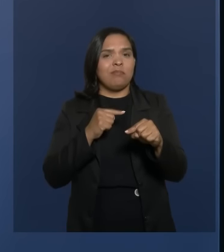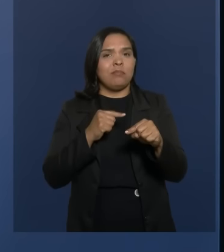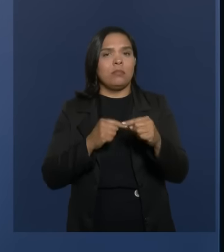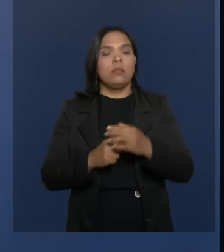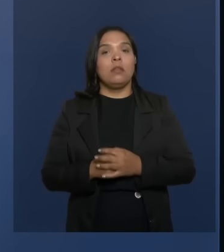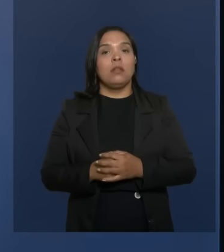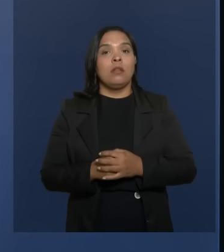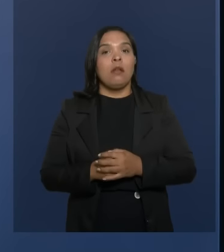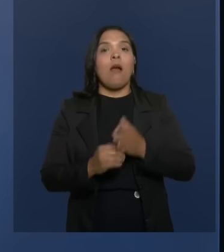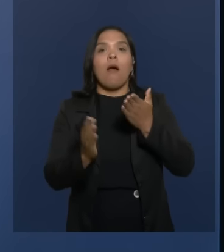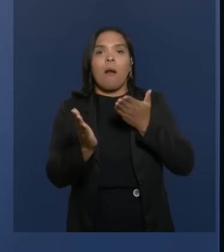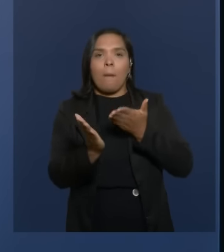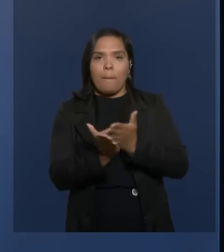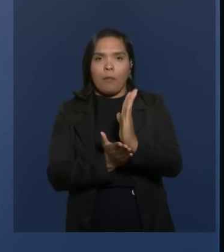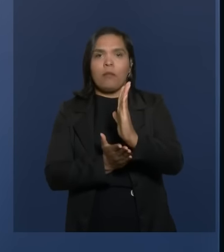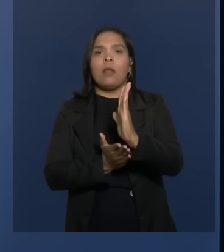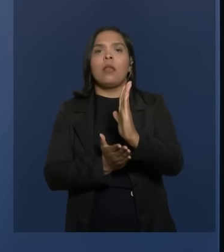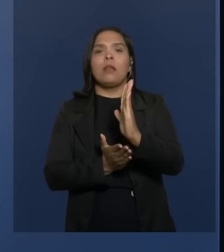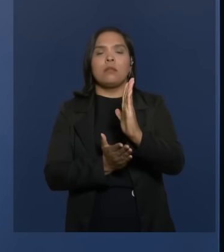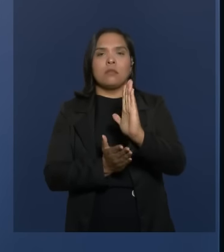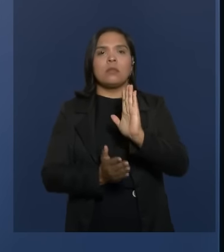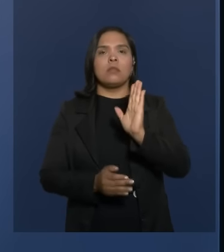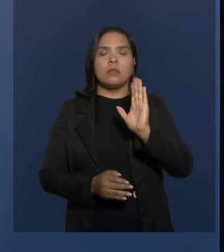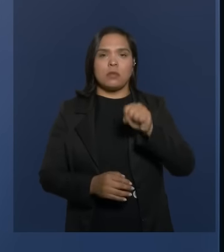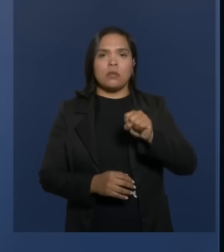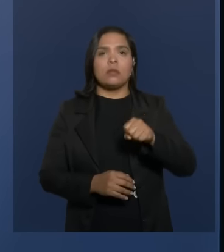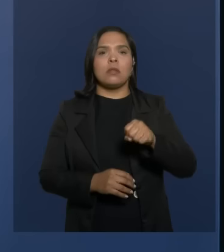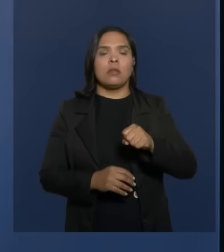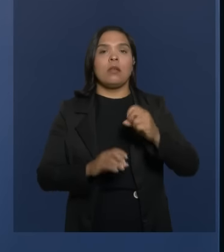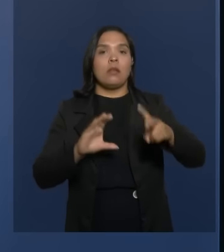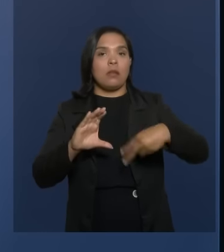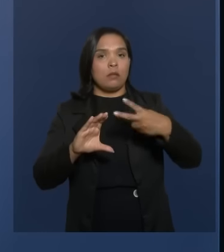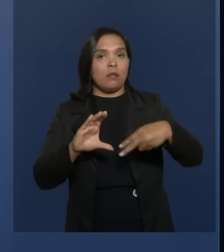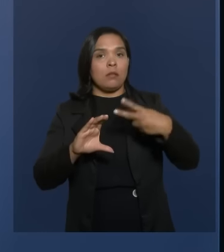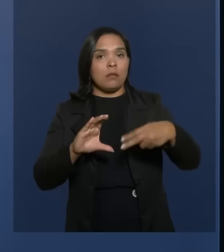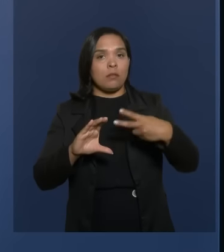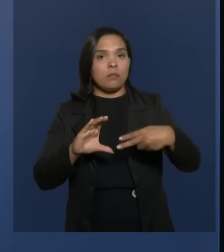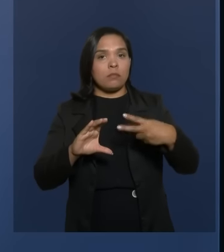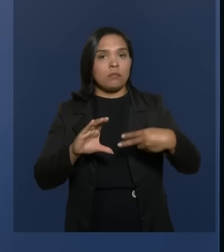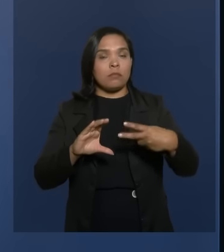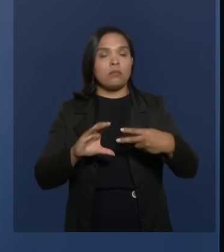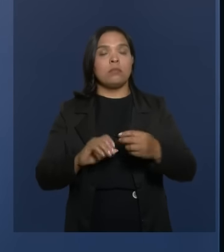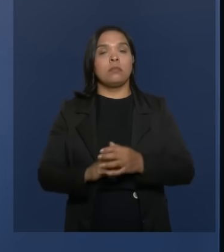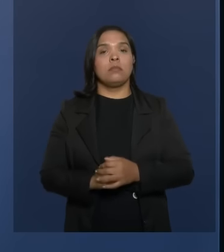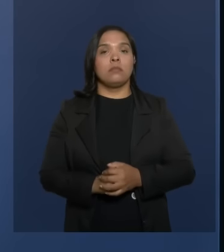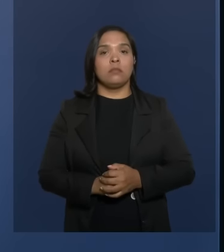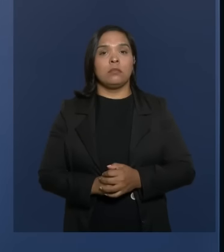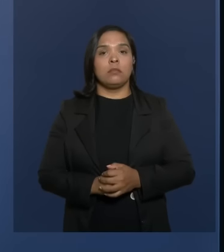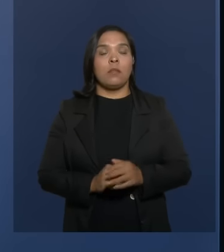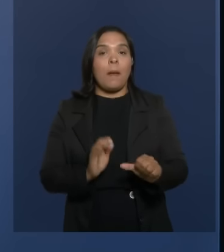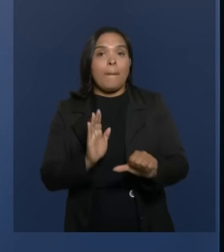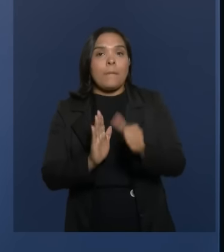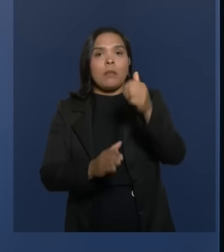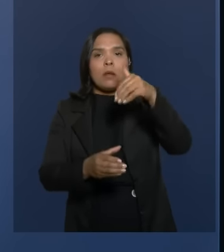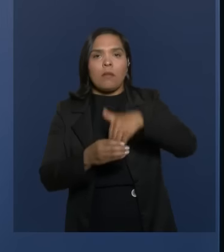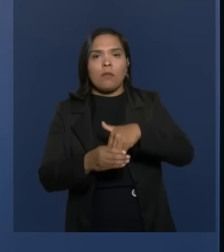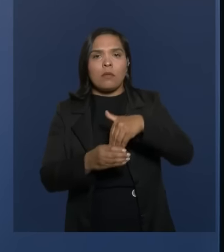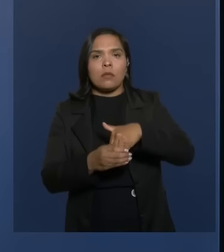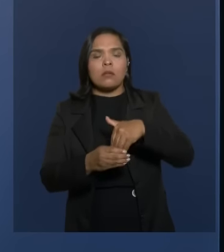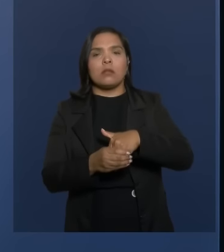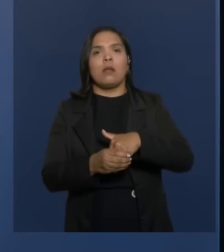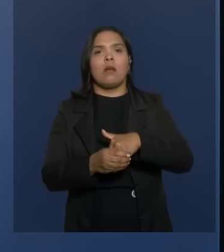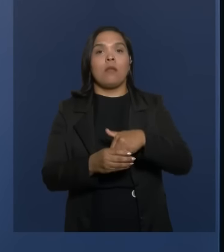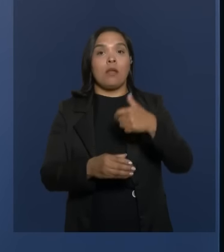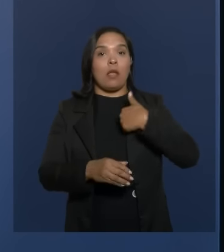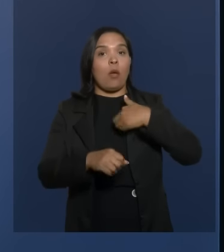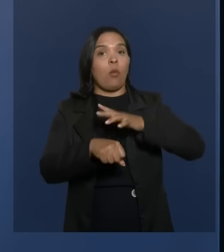Aprovei o parecer na Câmara de Vereadores, na primeira votação eu estava